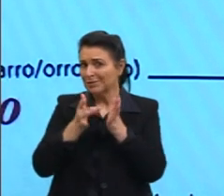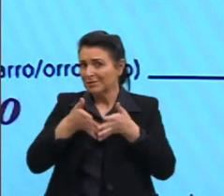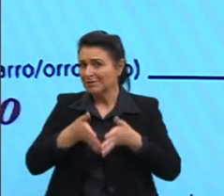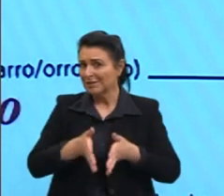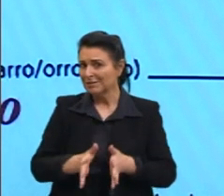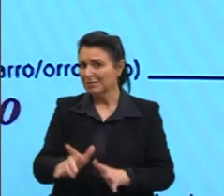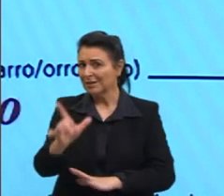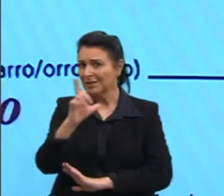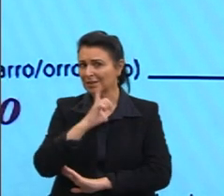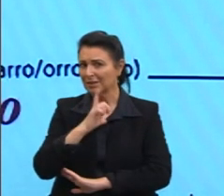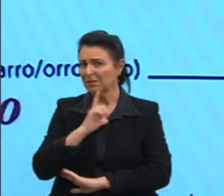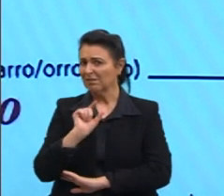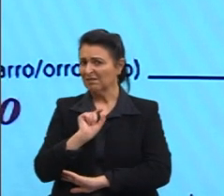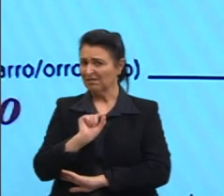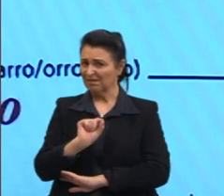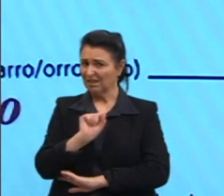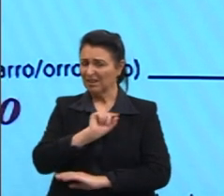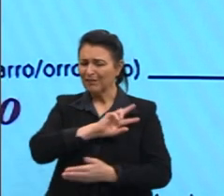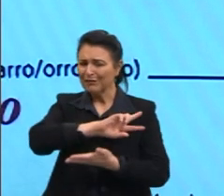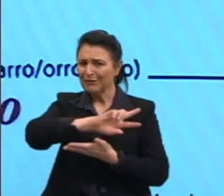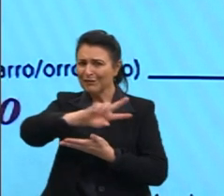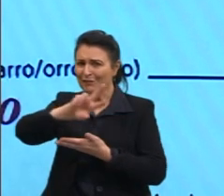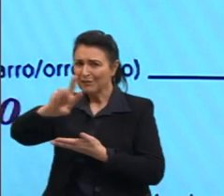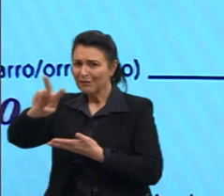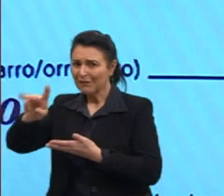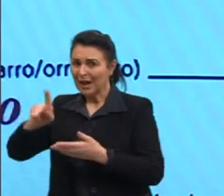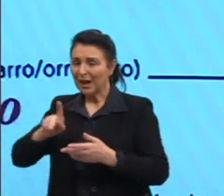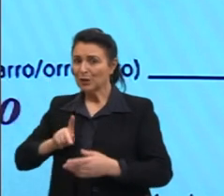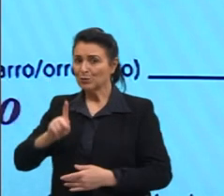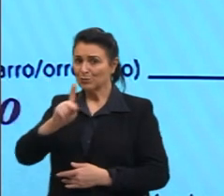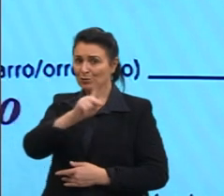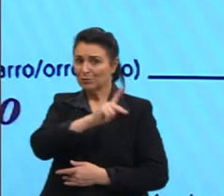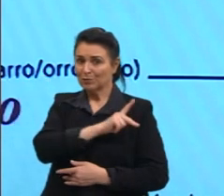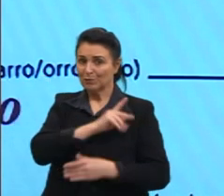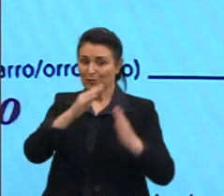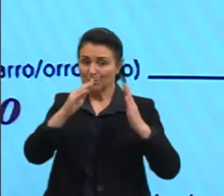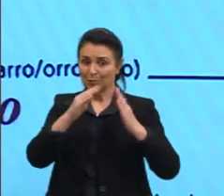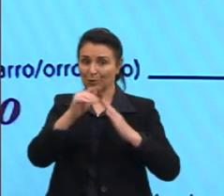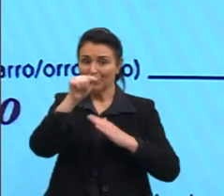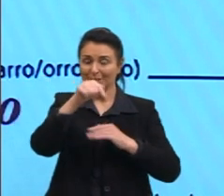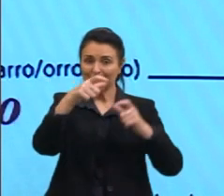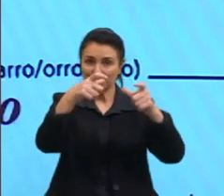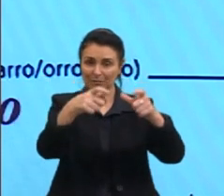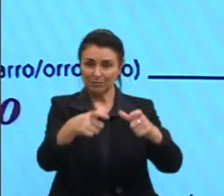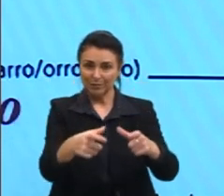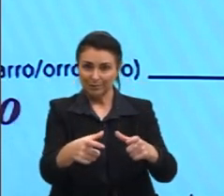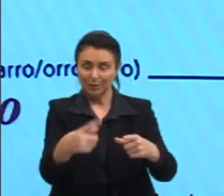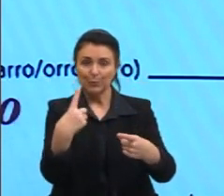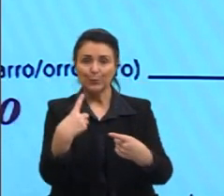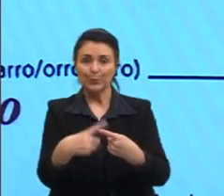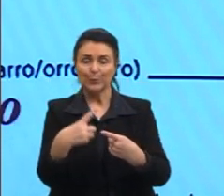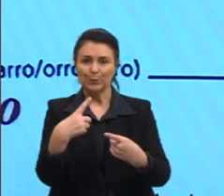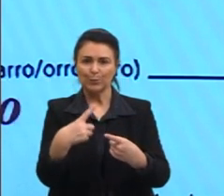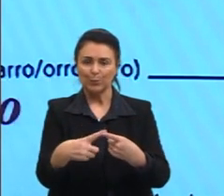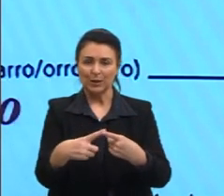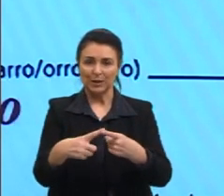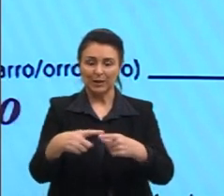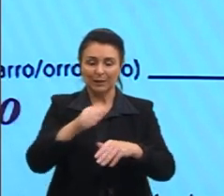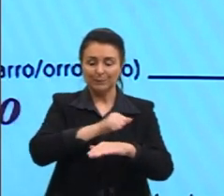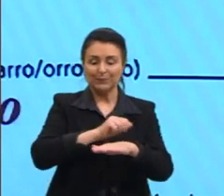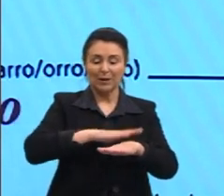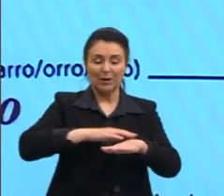nós temos vários povos habitando esse lugar. Por quê? Porque a Península